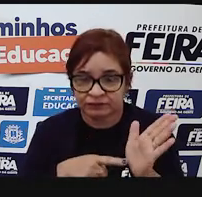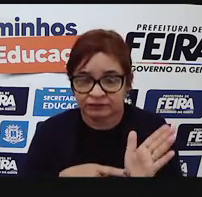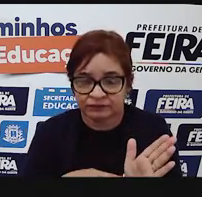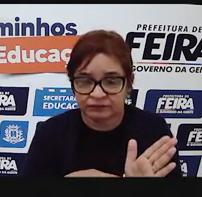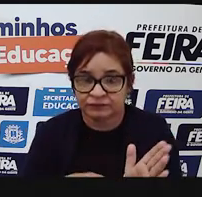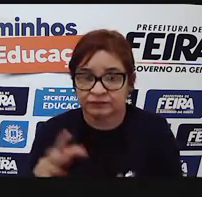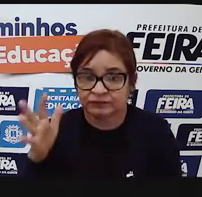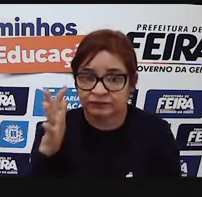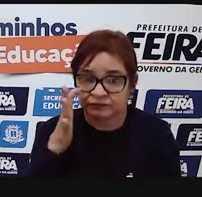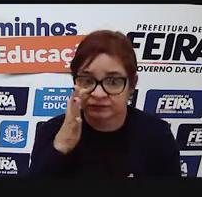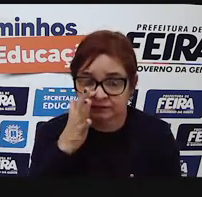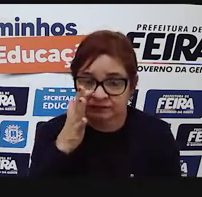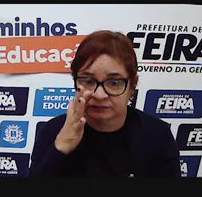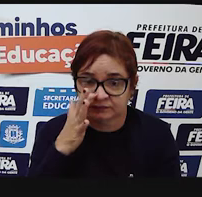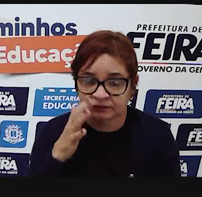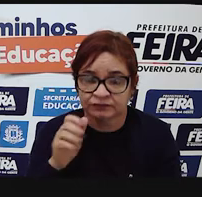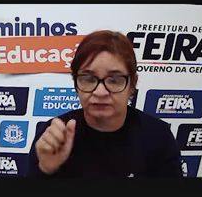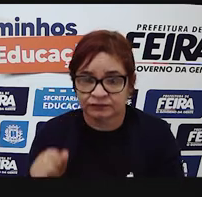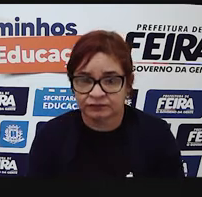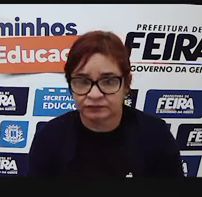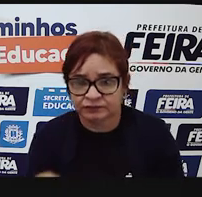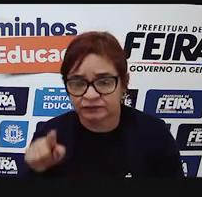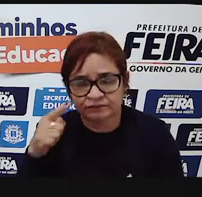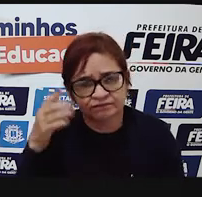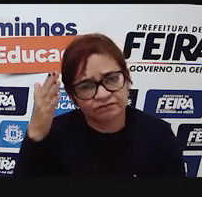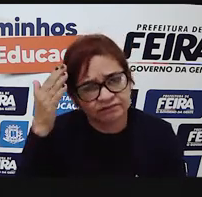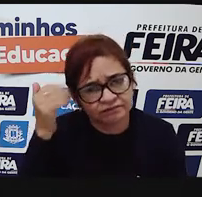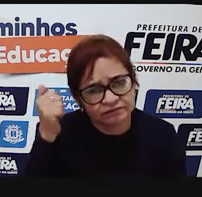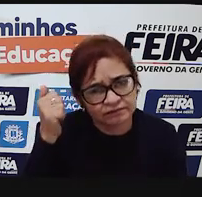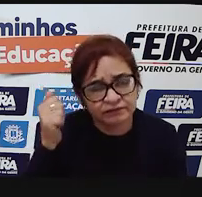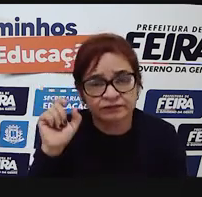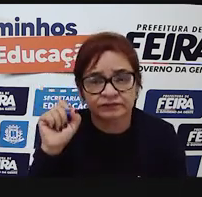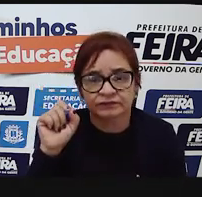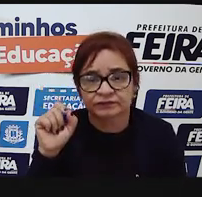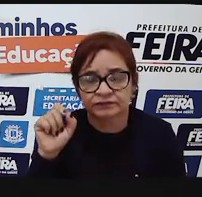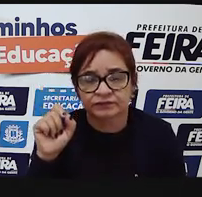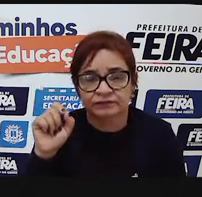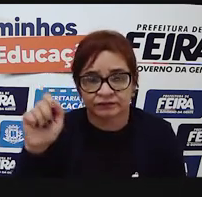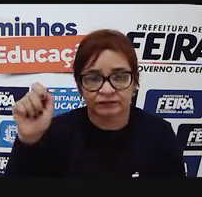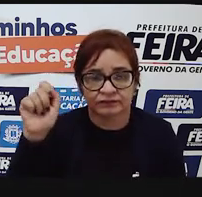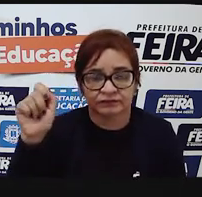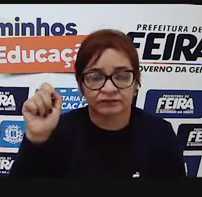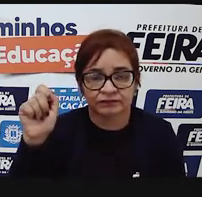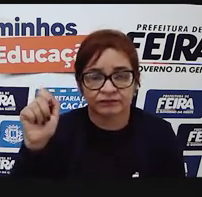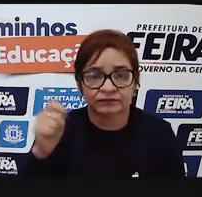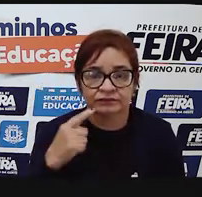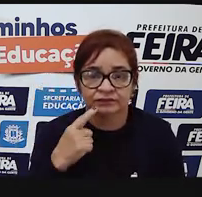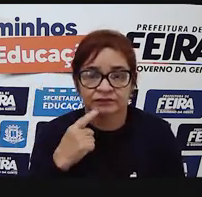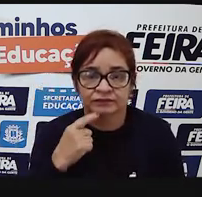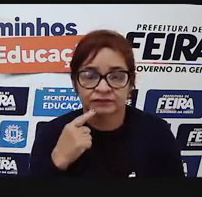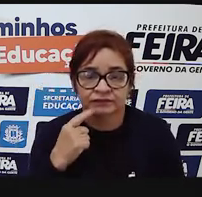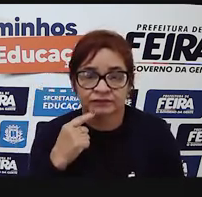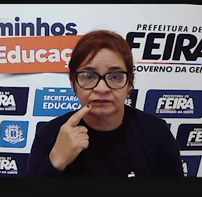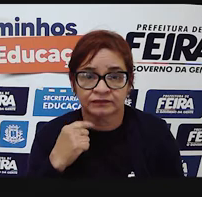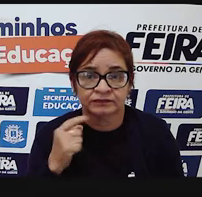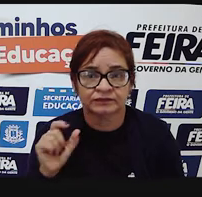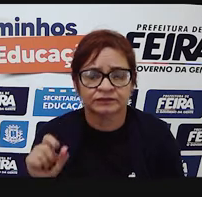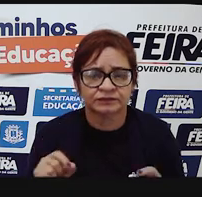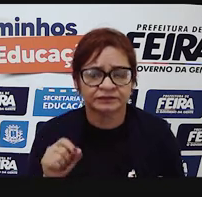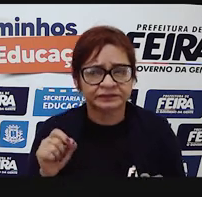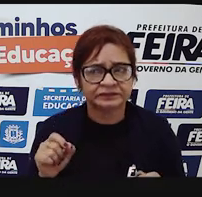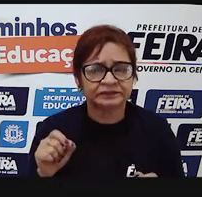em você observar, você já decifra o significado delas. Cartão vermelho, mesmo que esteja fora do âmbito